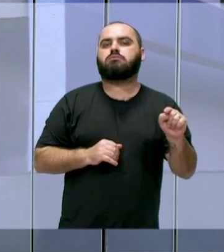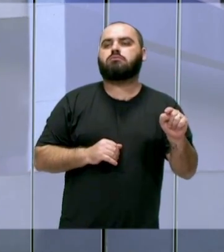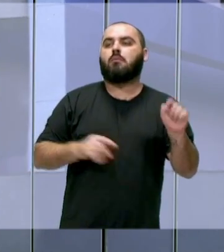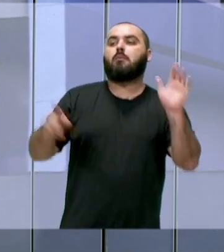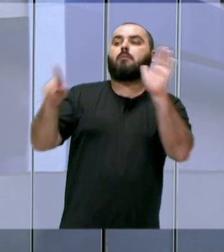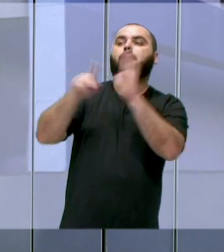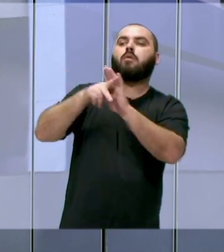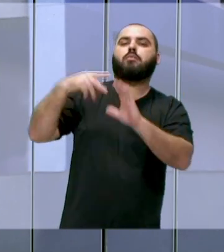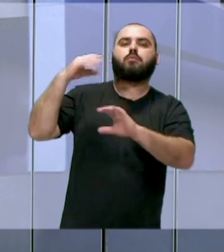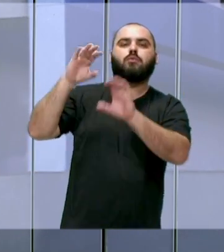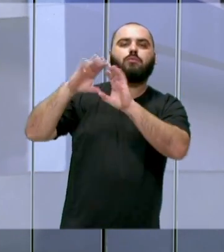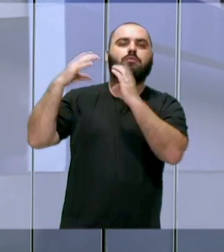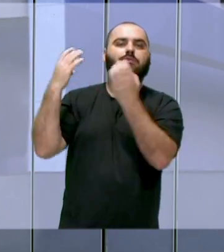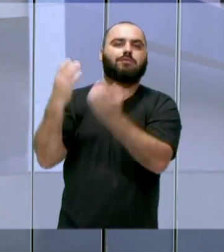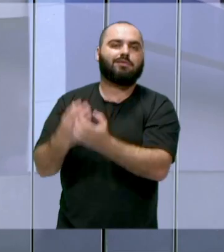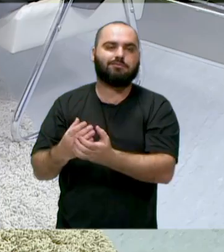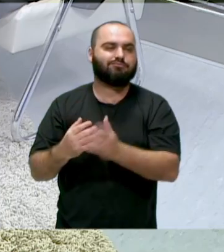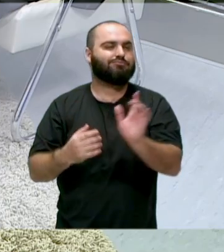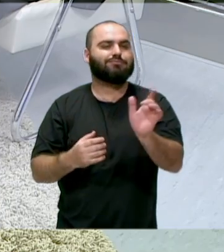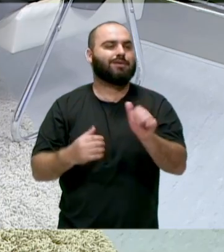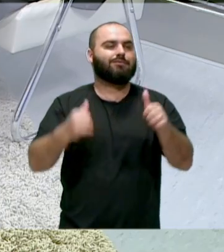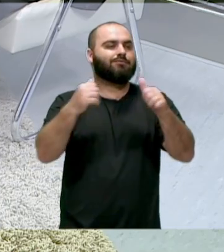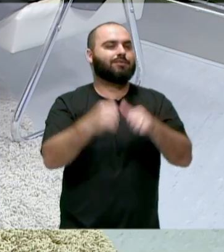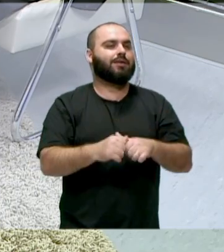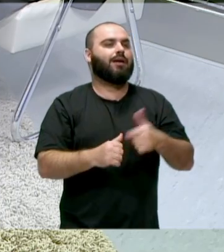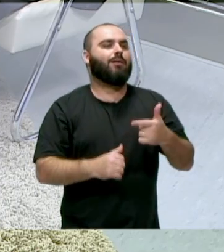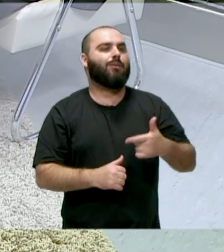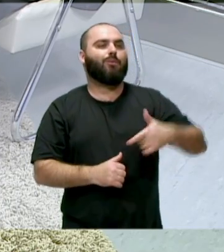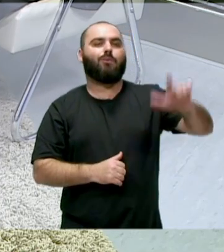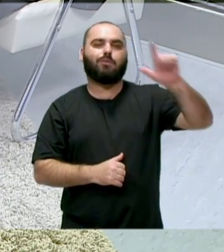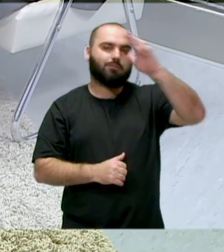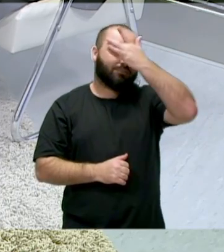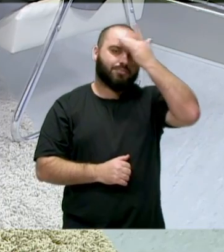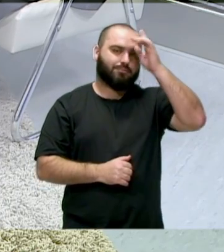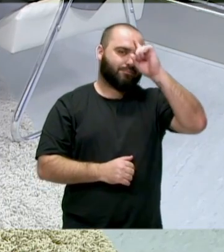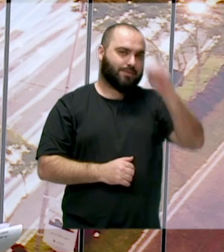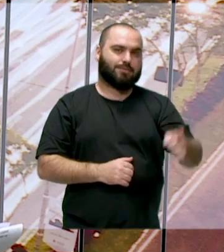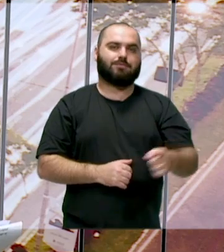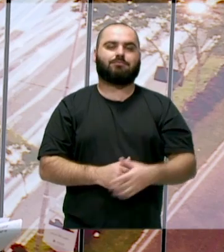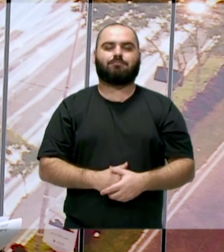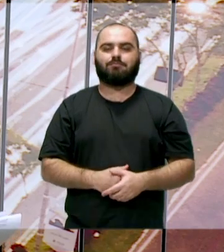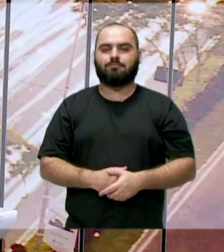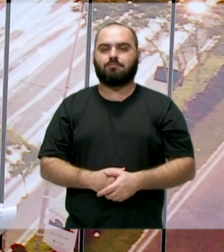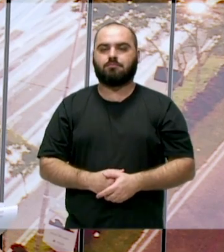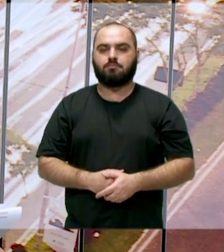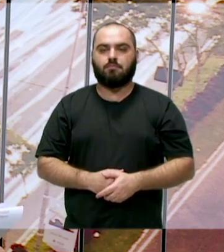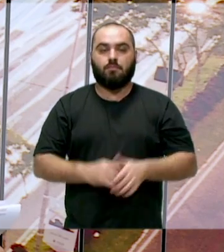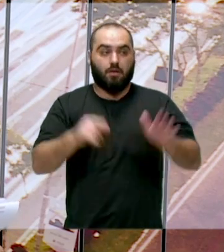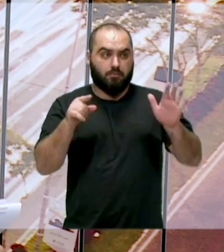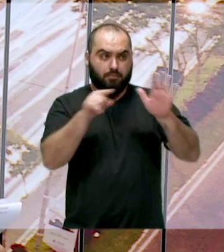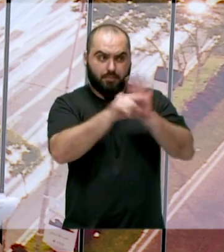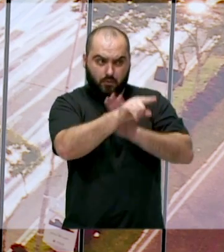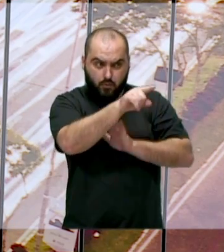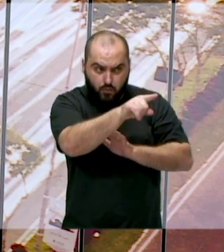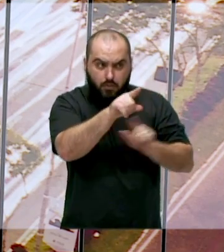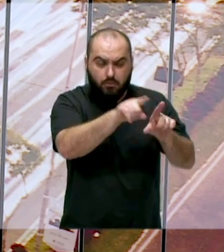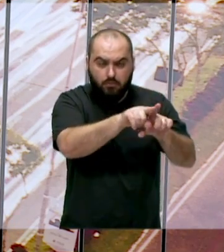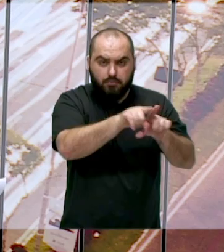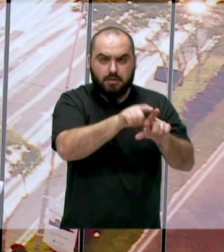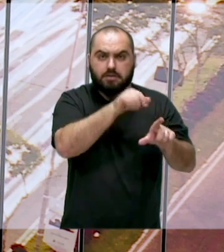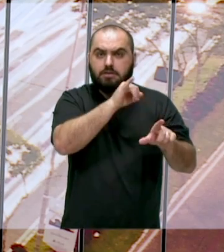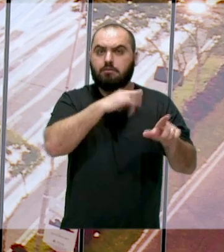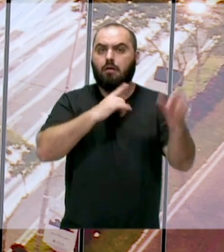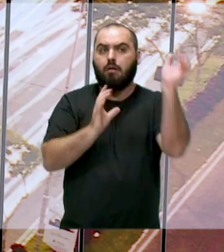comunidade, e não ficar à mercê de um novo operador. O que o senhor também quer saber, questione, é se haverá algum tipo, às vezes, de procedimento